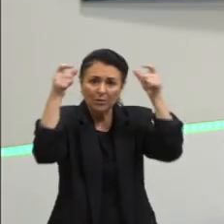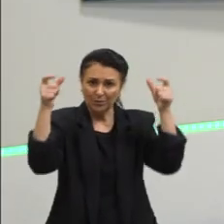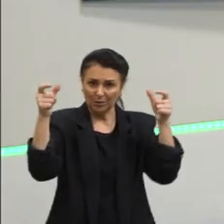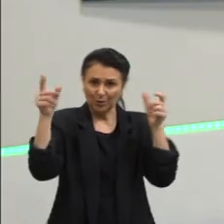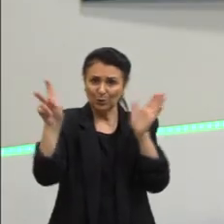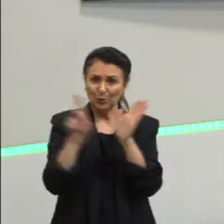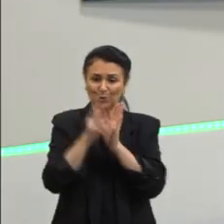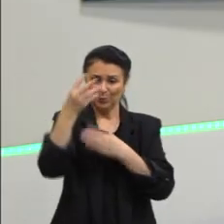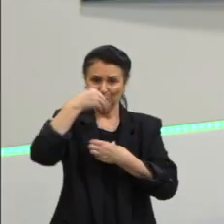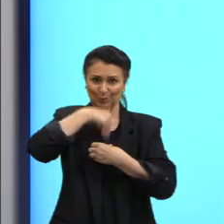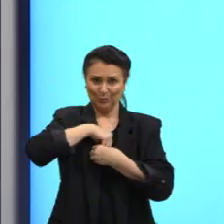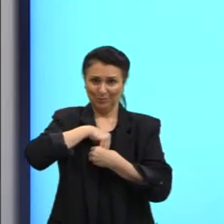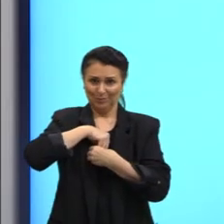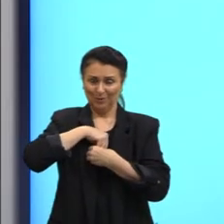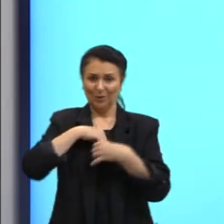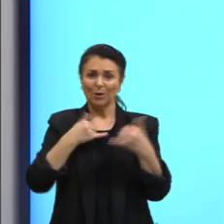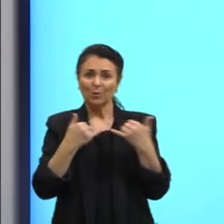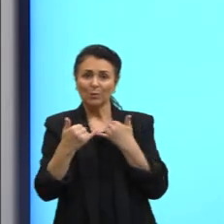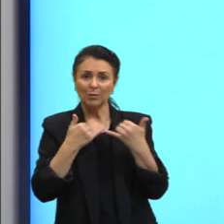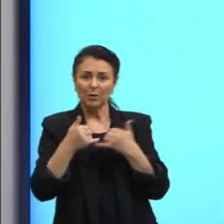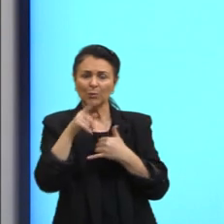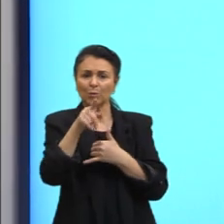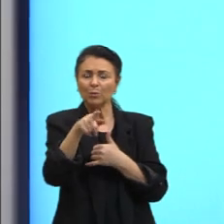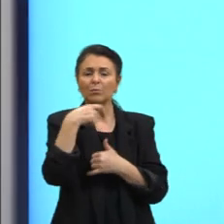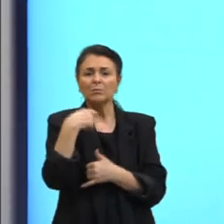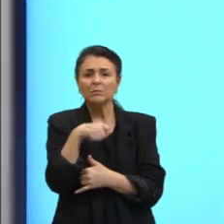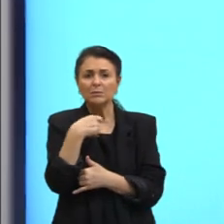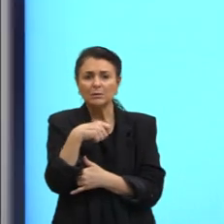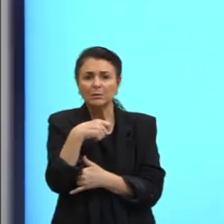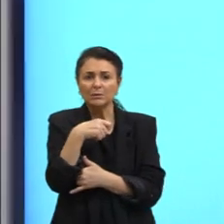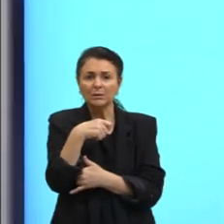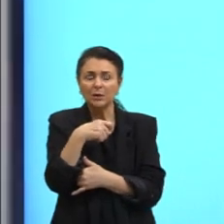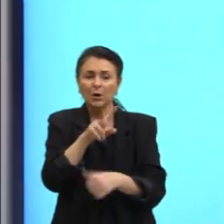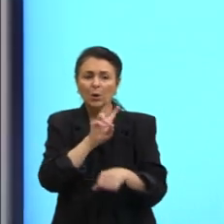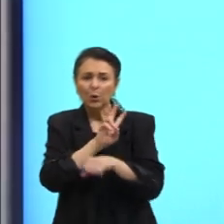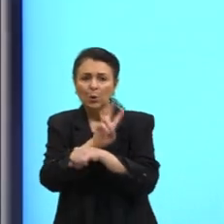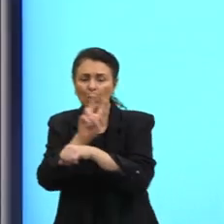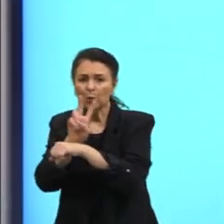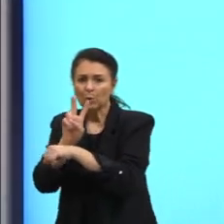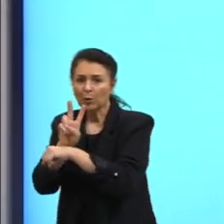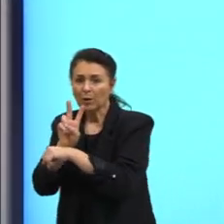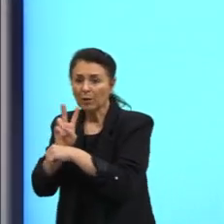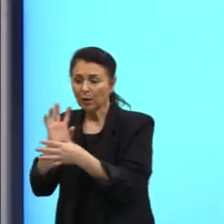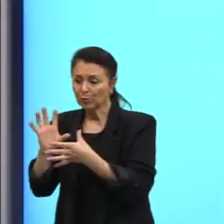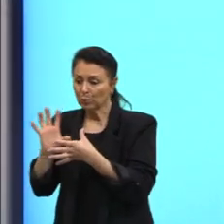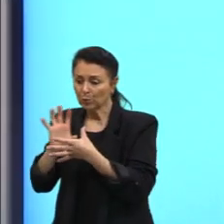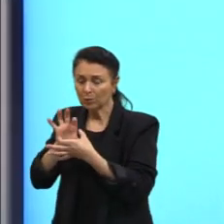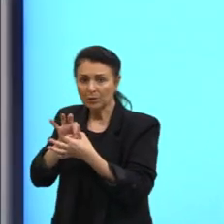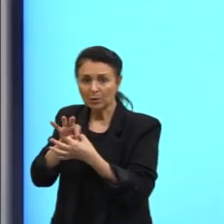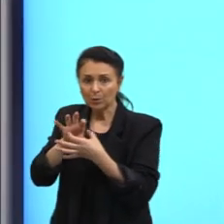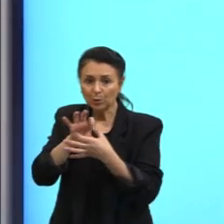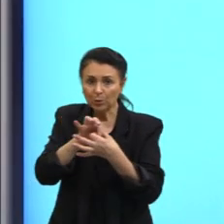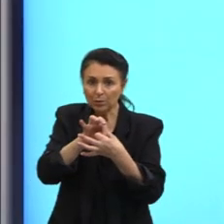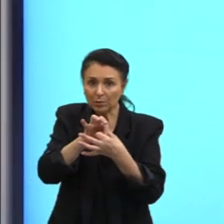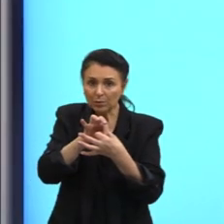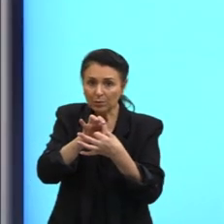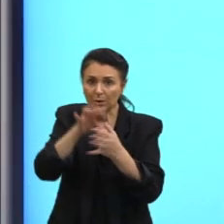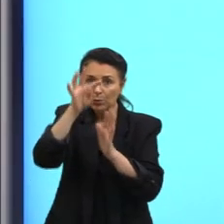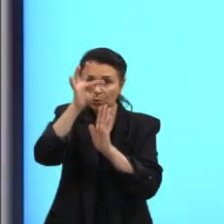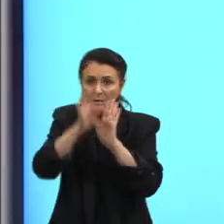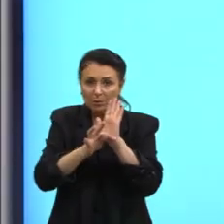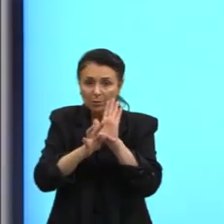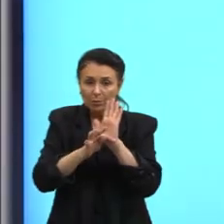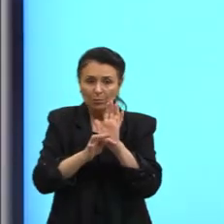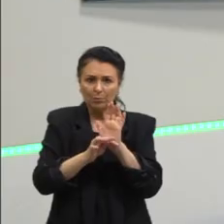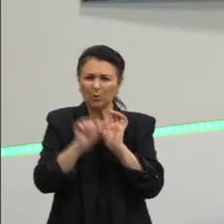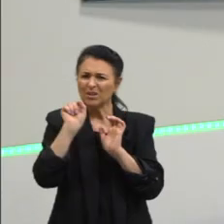Por exemplo Você precisa cuidar dos conectores textuais O que são conectores textuais? São